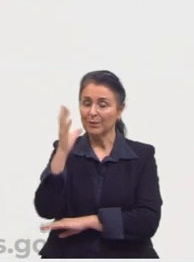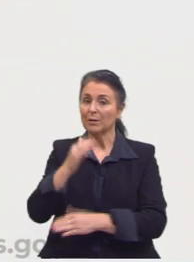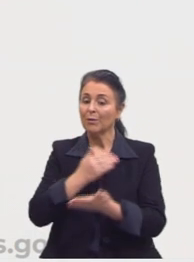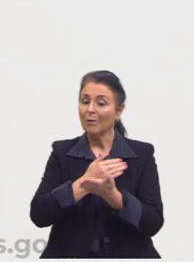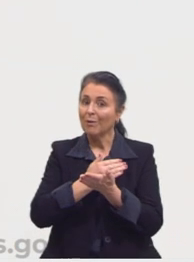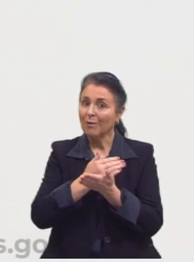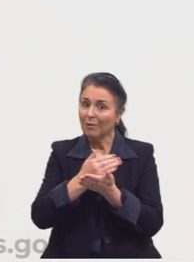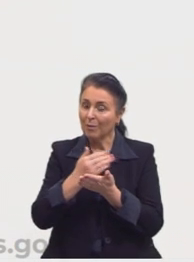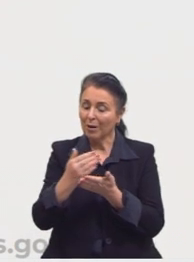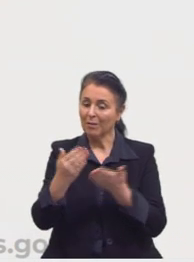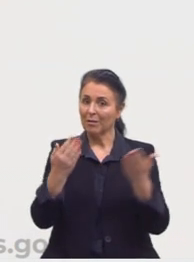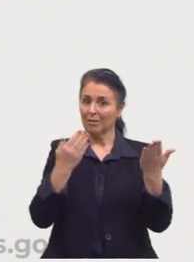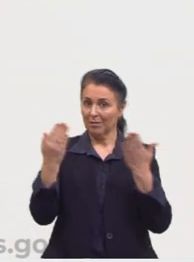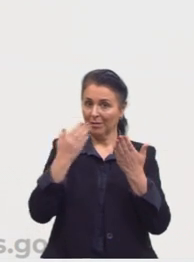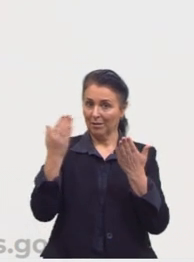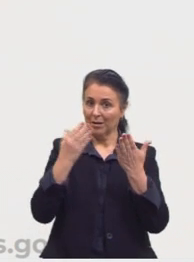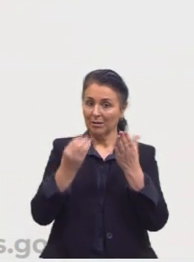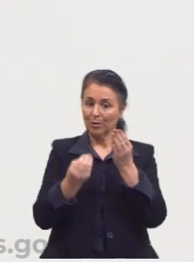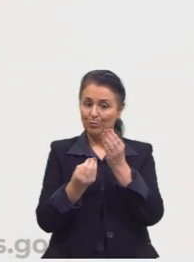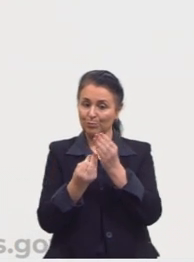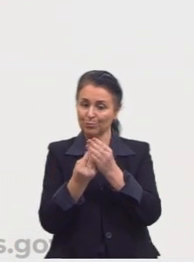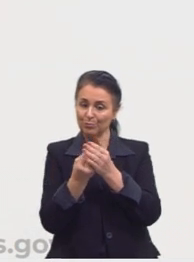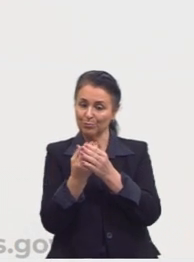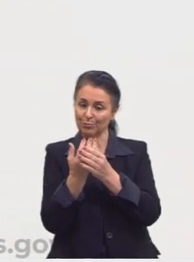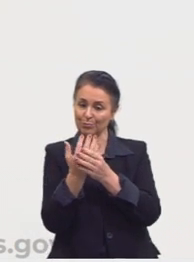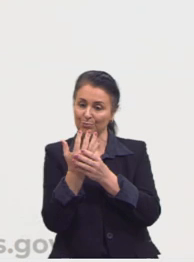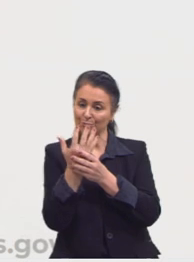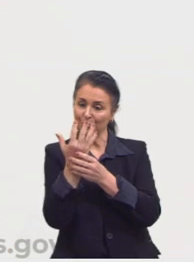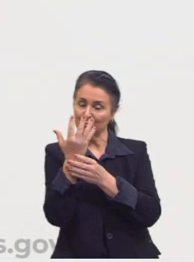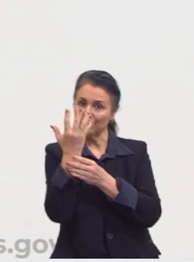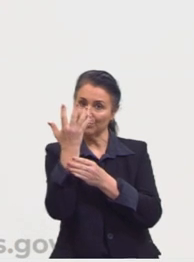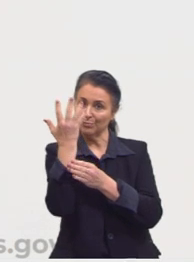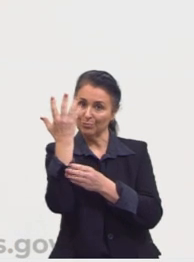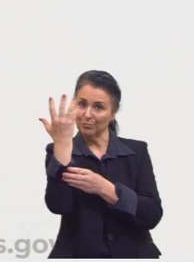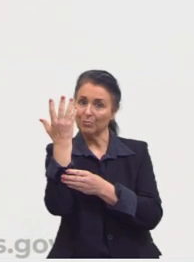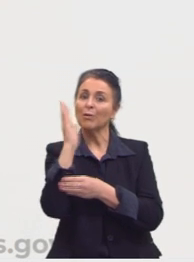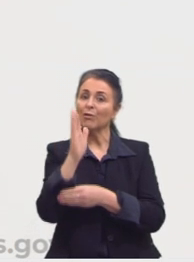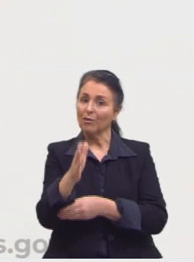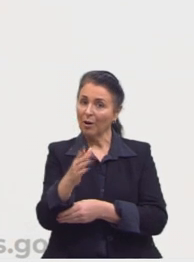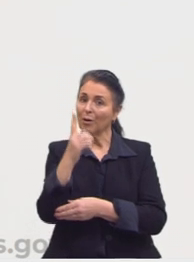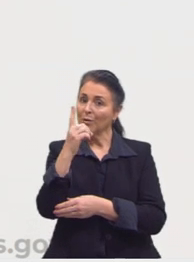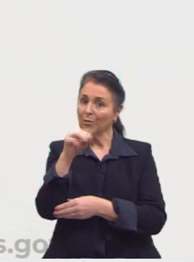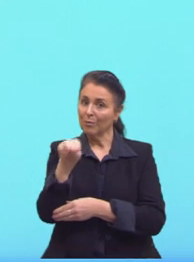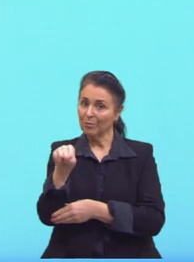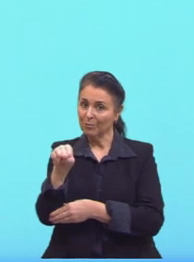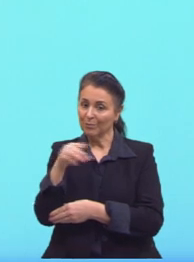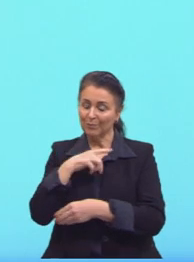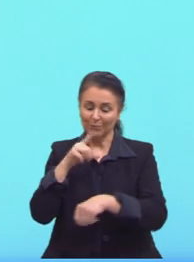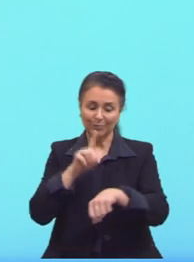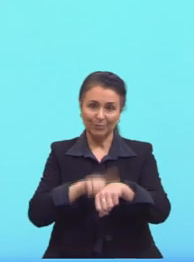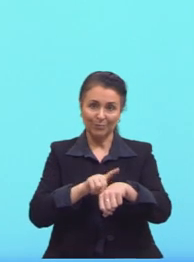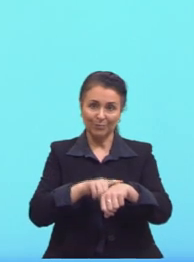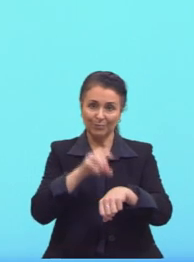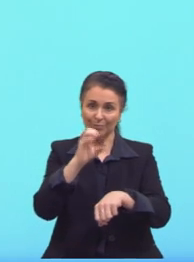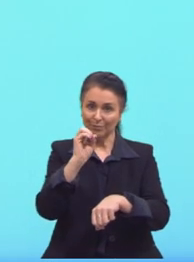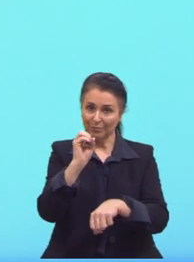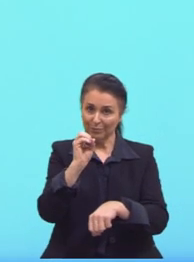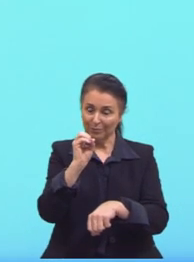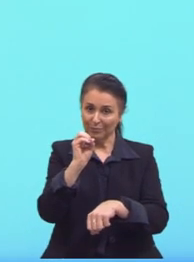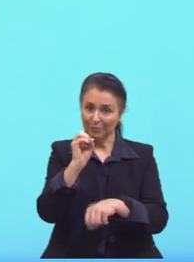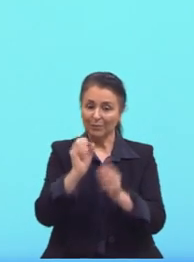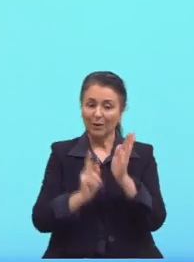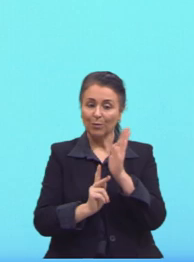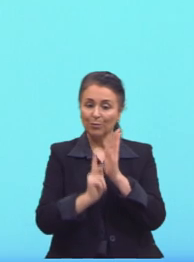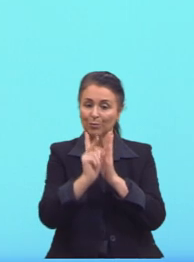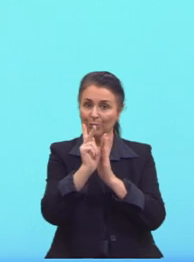começa a analisar o crescimento dela a partir disso. Então, aqui, quando nós temos o tempo em zero, a altura dela já